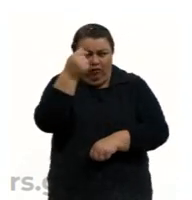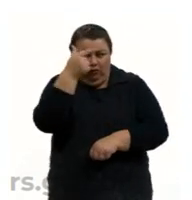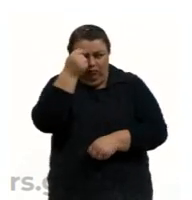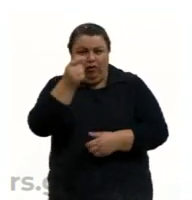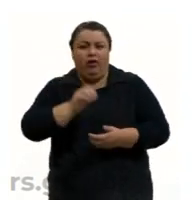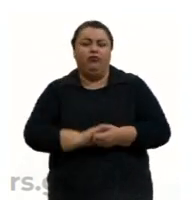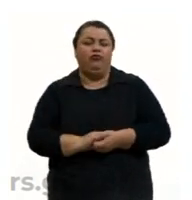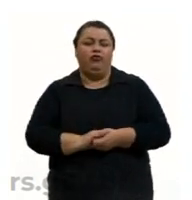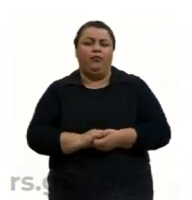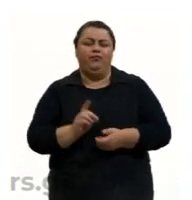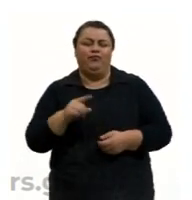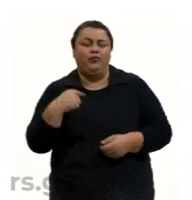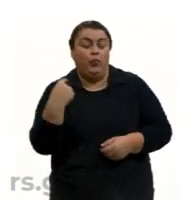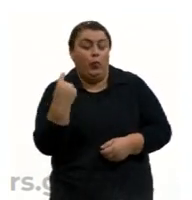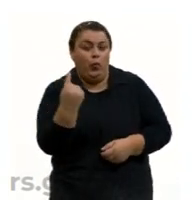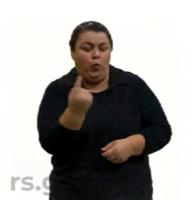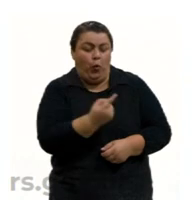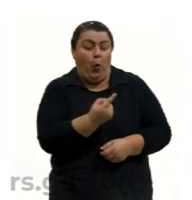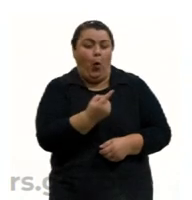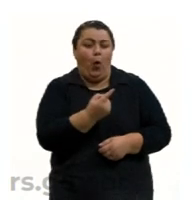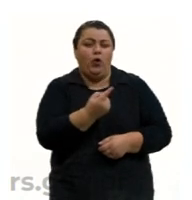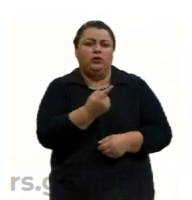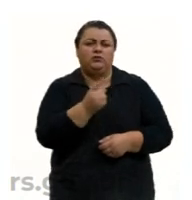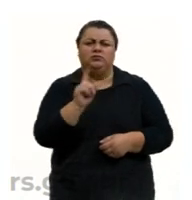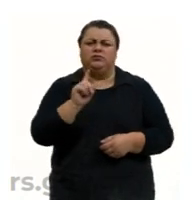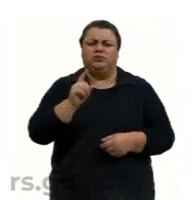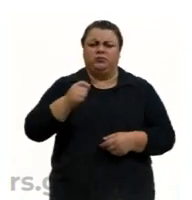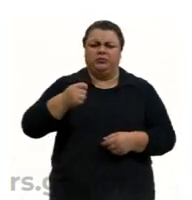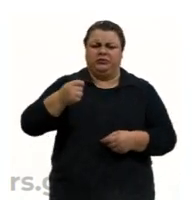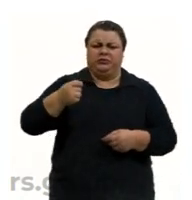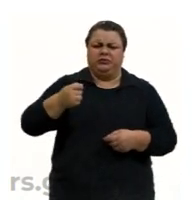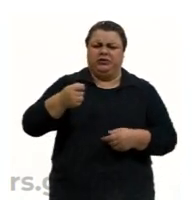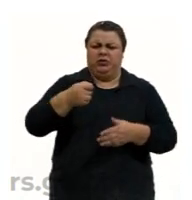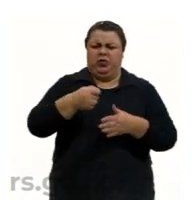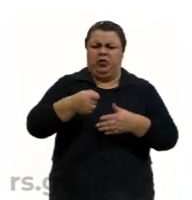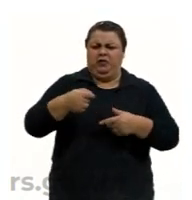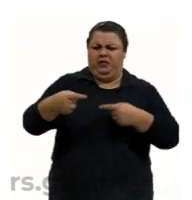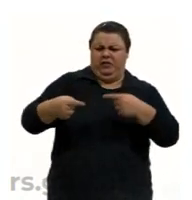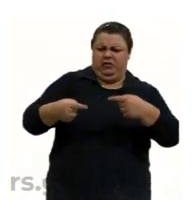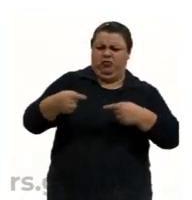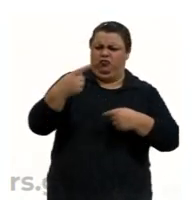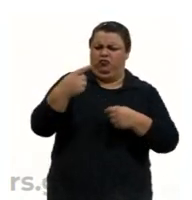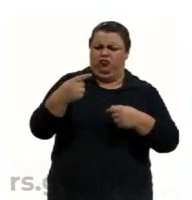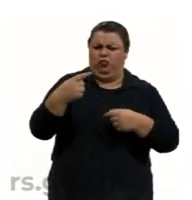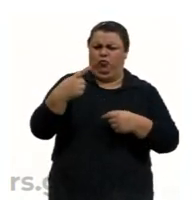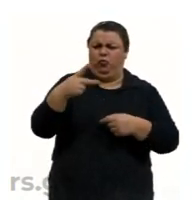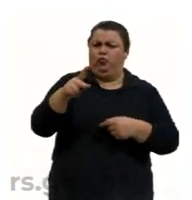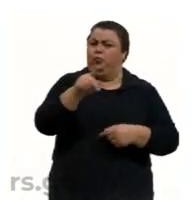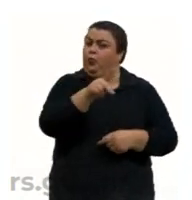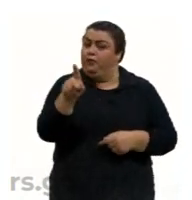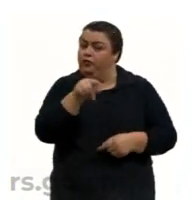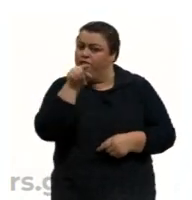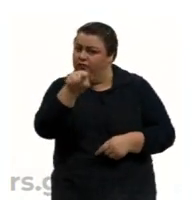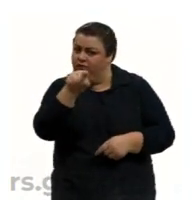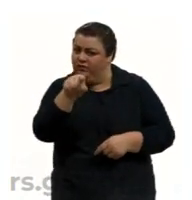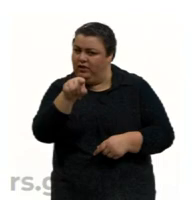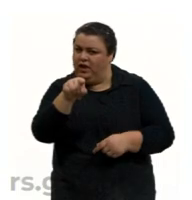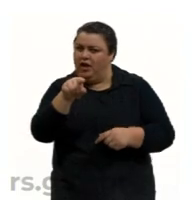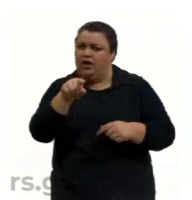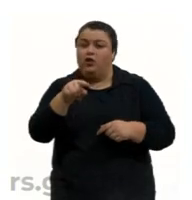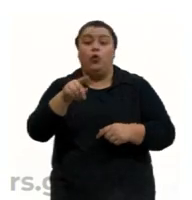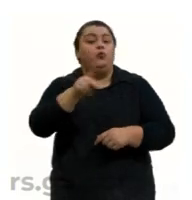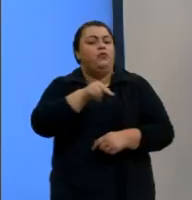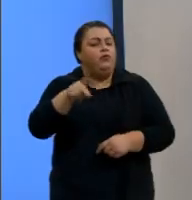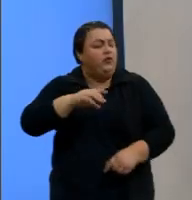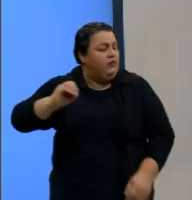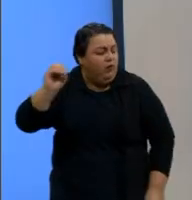Nós não estamos aqui, pessoal, para competir com os professores de vocês de forma alguma, vocês têm ótimos professores, os professores da rede estadual